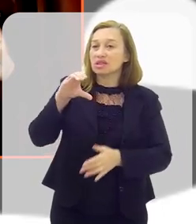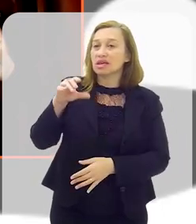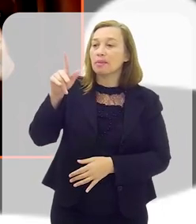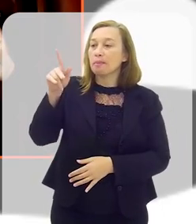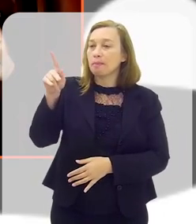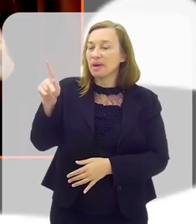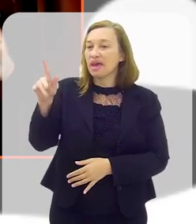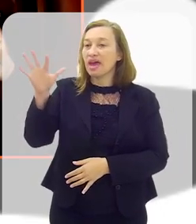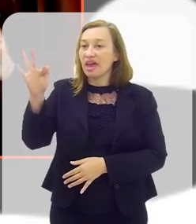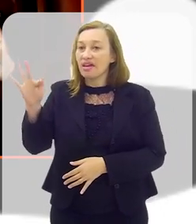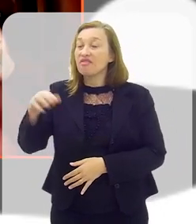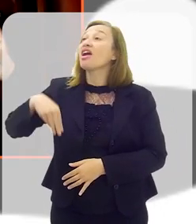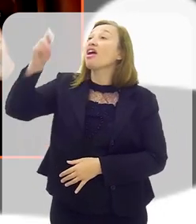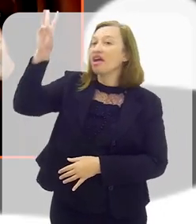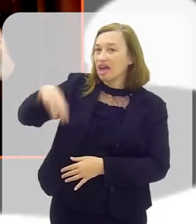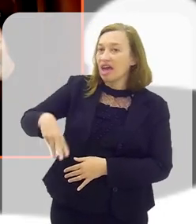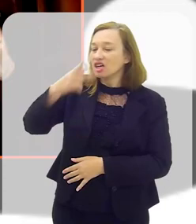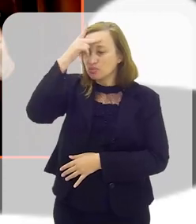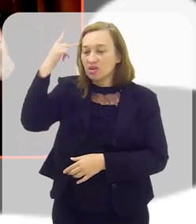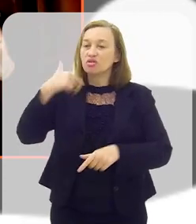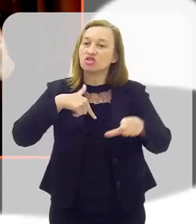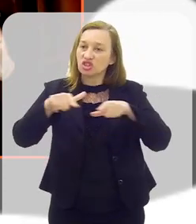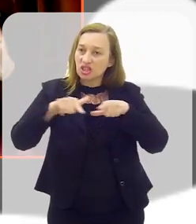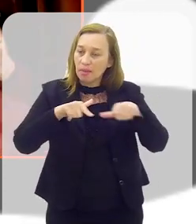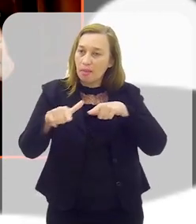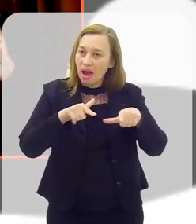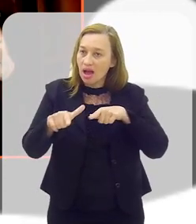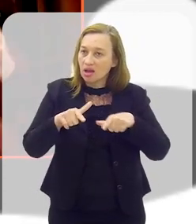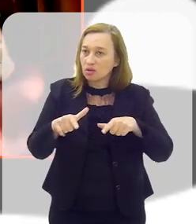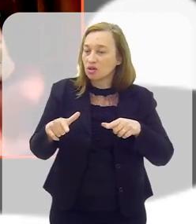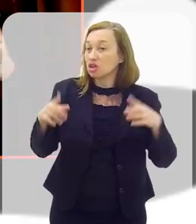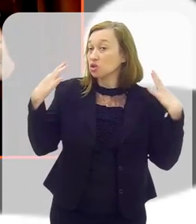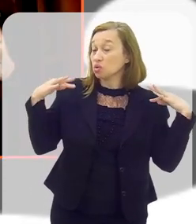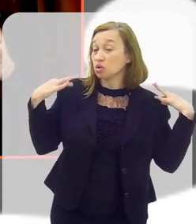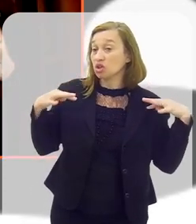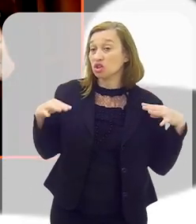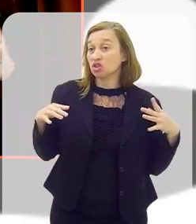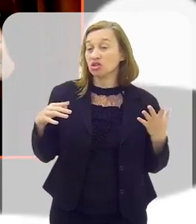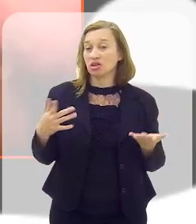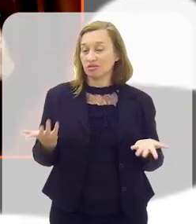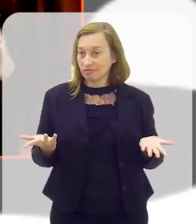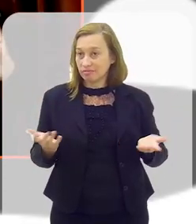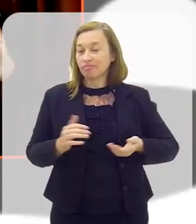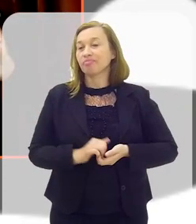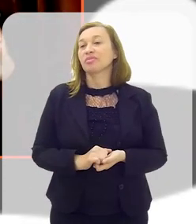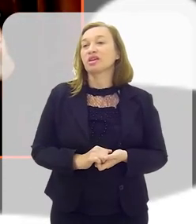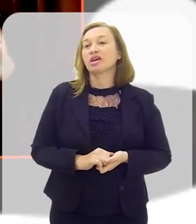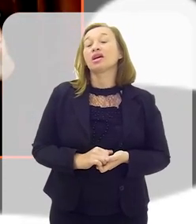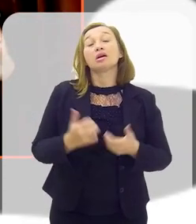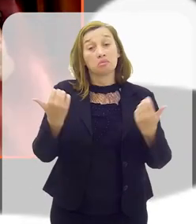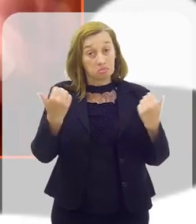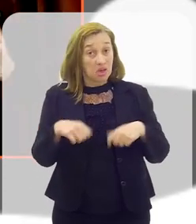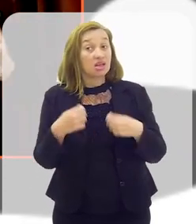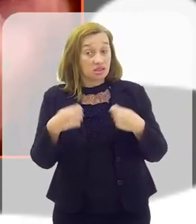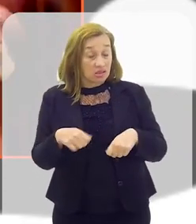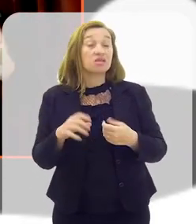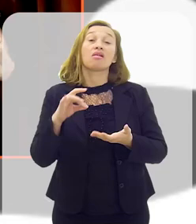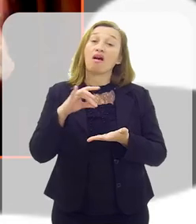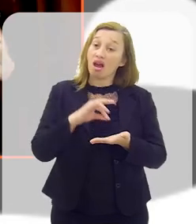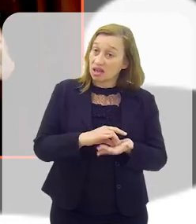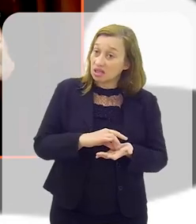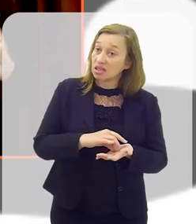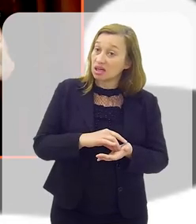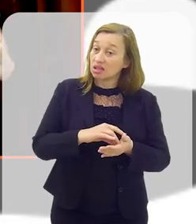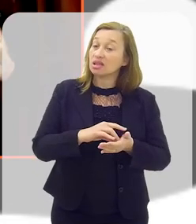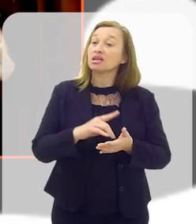Quem são os CPFs? São as pessoas que trabalham em turismo. Talvez, muitas vezes, sejam totalmente desconsideradas e que precisam,